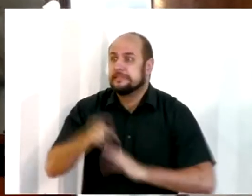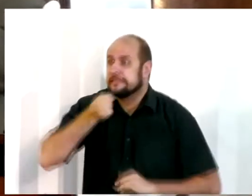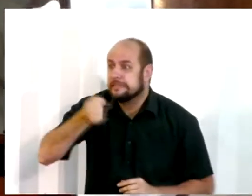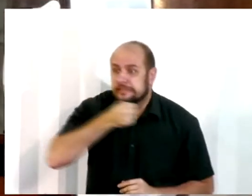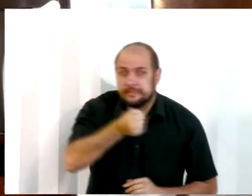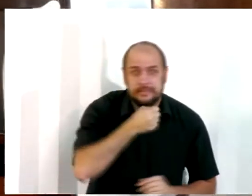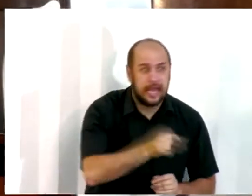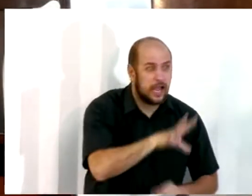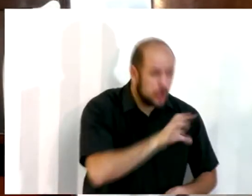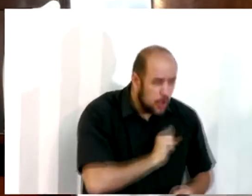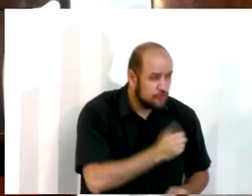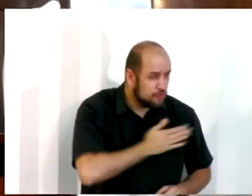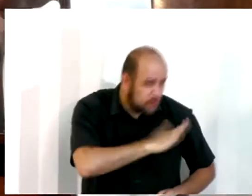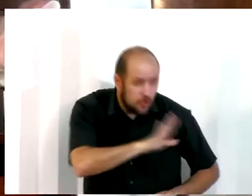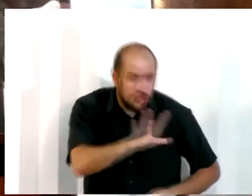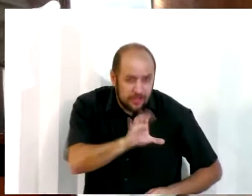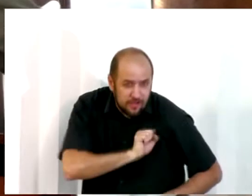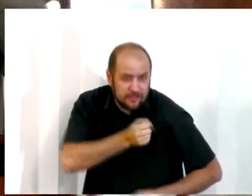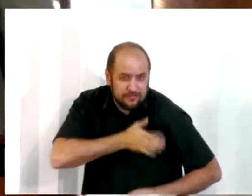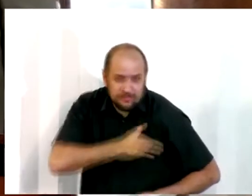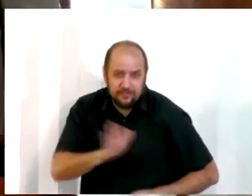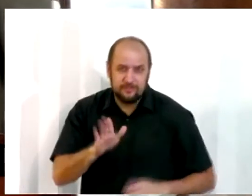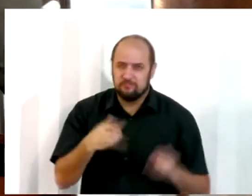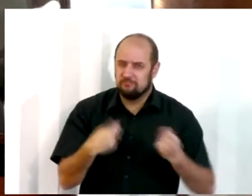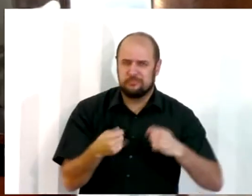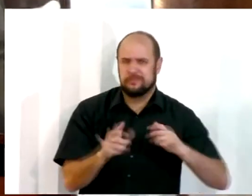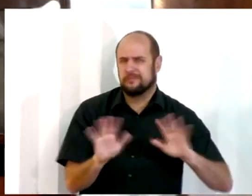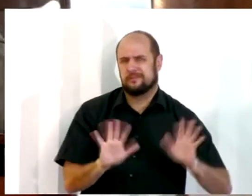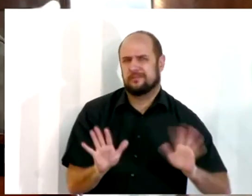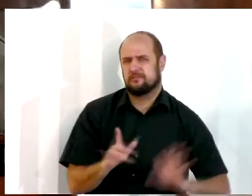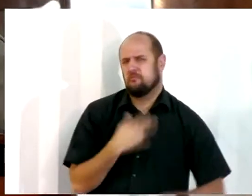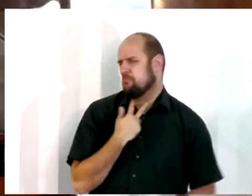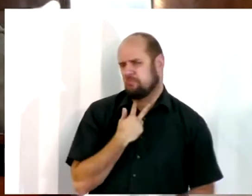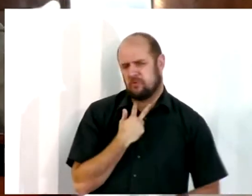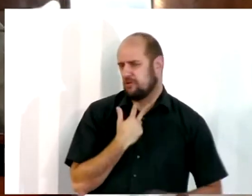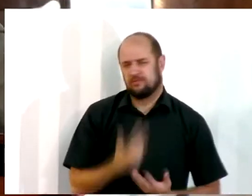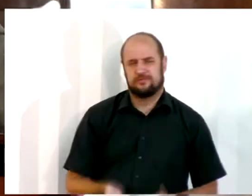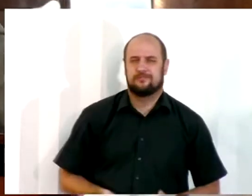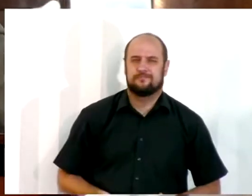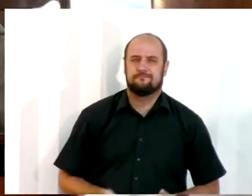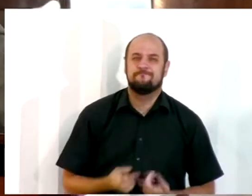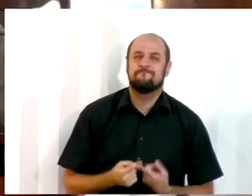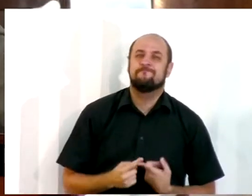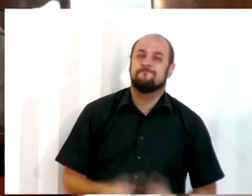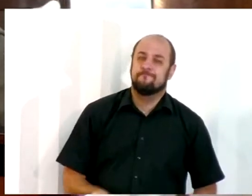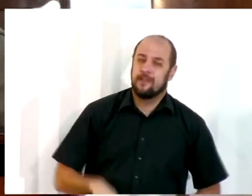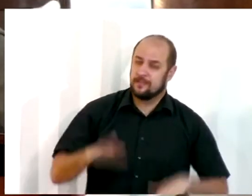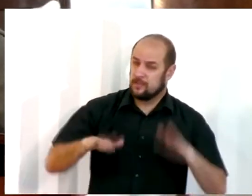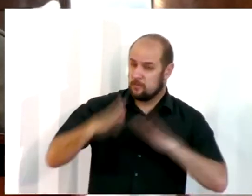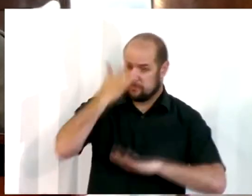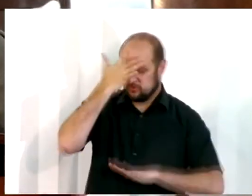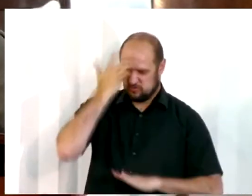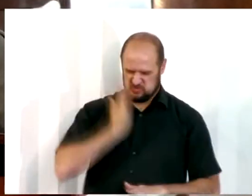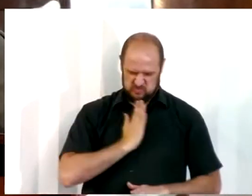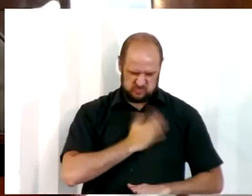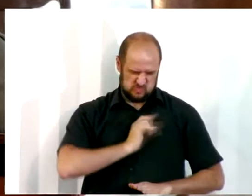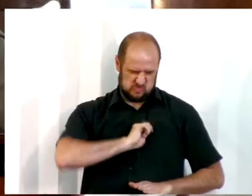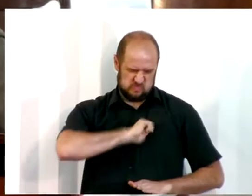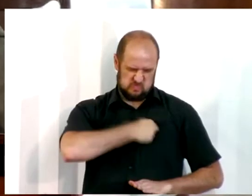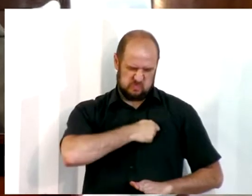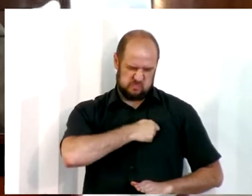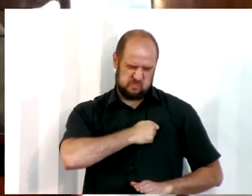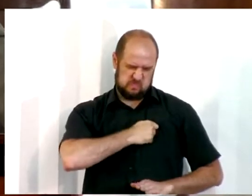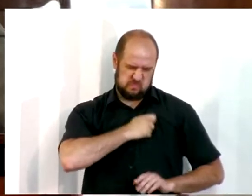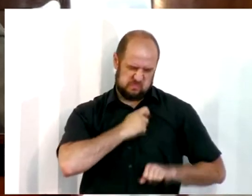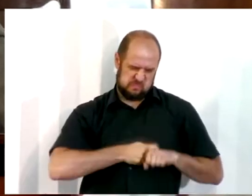igreja. Você gostou? Você gostou? Você gostou? Nós não podemos fazer isso e nem devemos. Mas tem pessoas que trancam o coração, não querem ouvir a palavra.